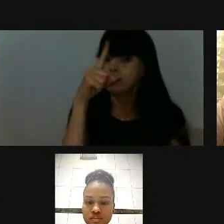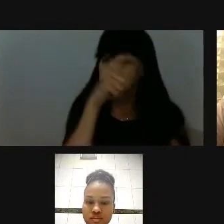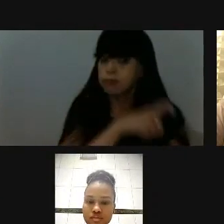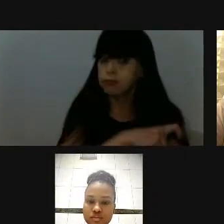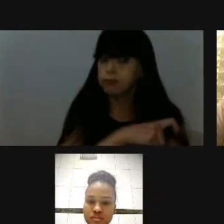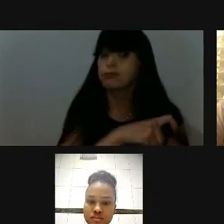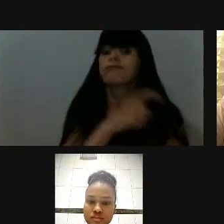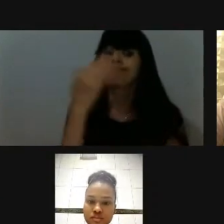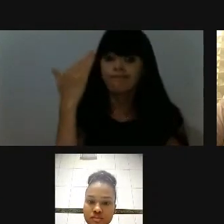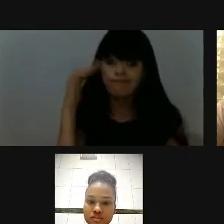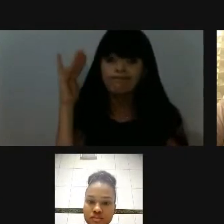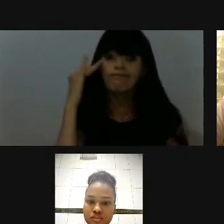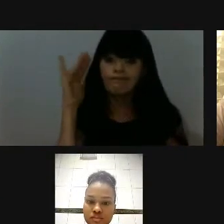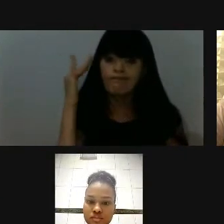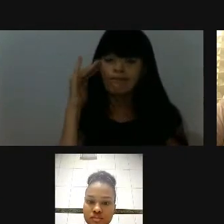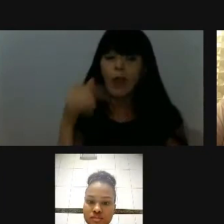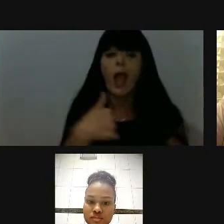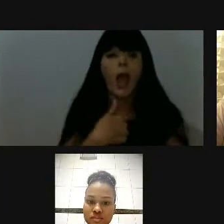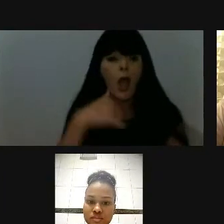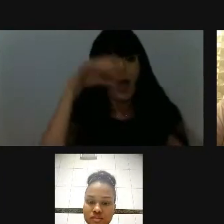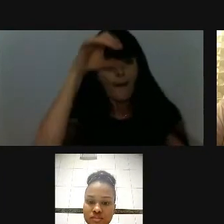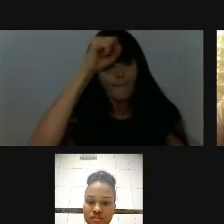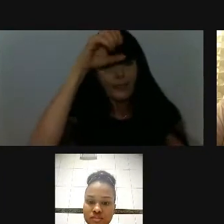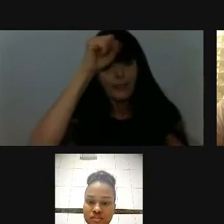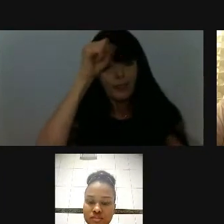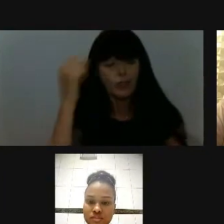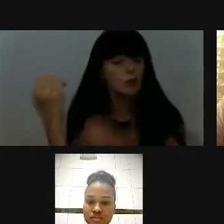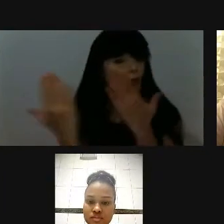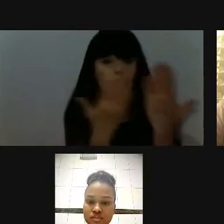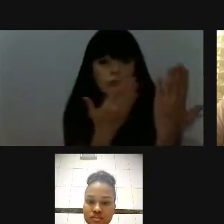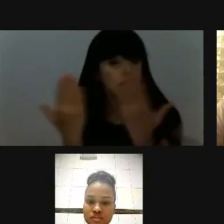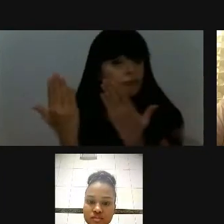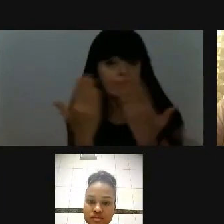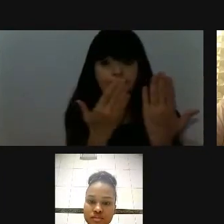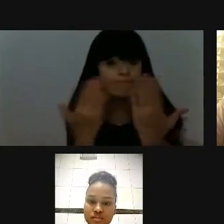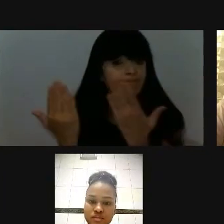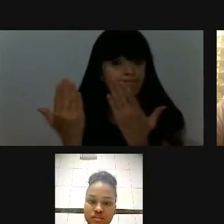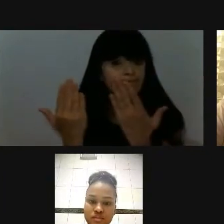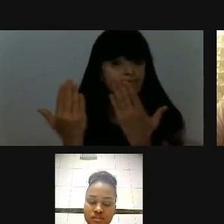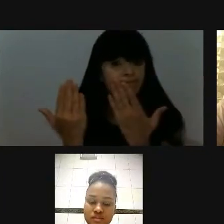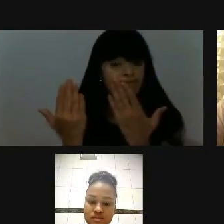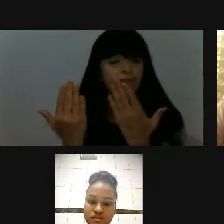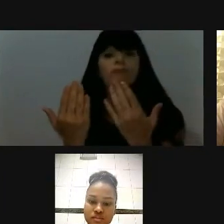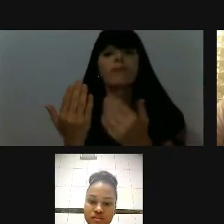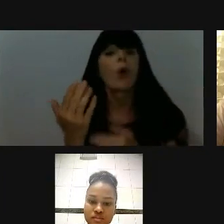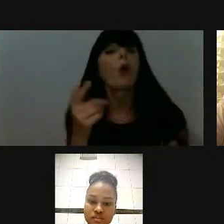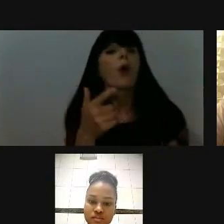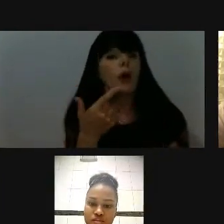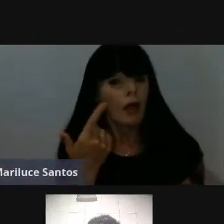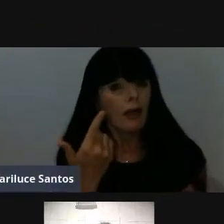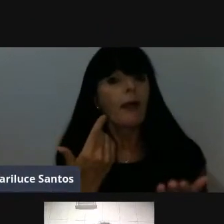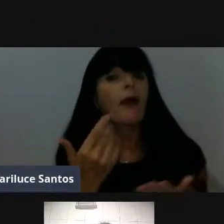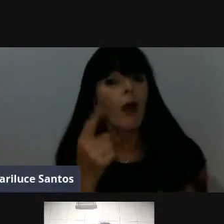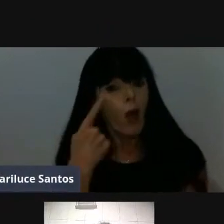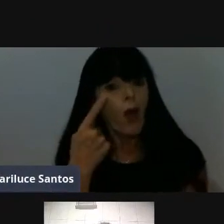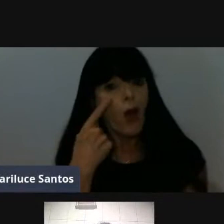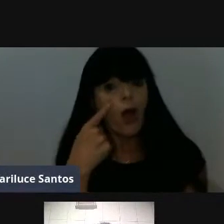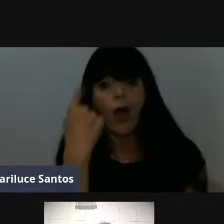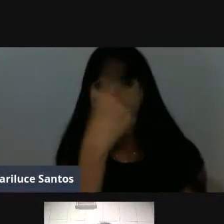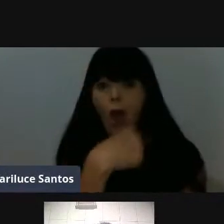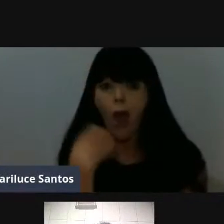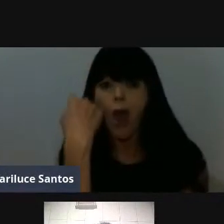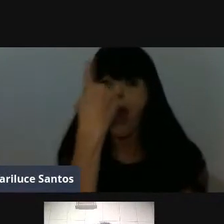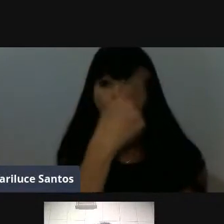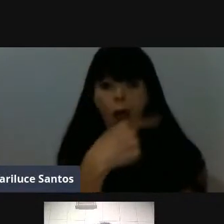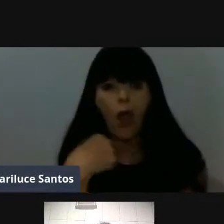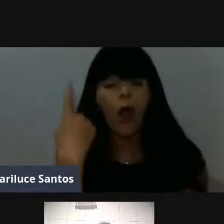complexa e difícil de entendimento que eu aprendi foi estudando, né? Foi tirando bastante tempo, né? Bastante